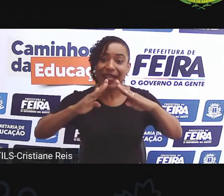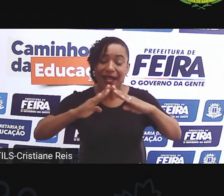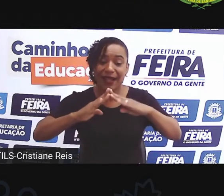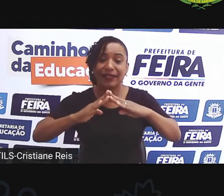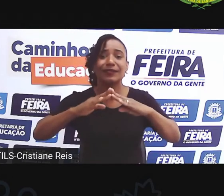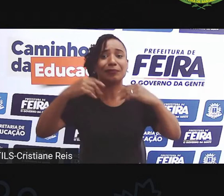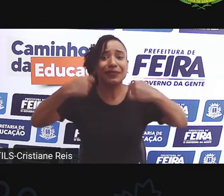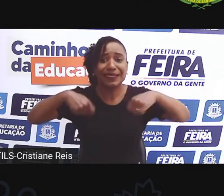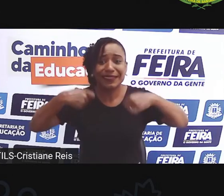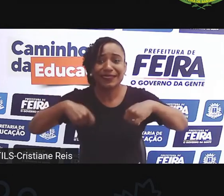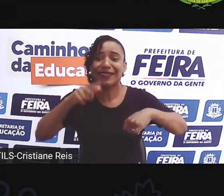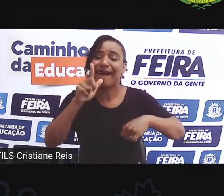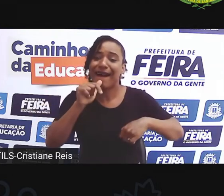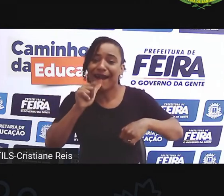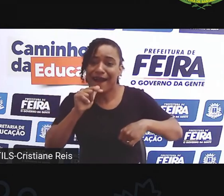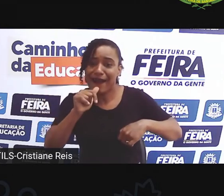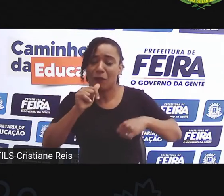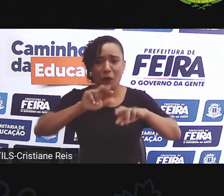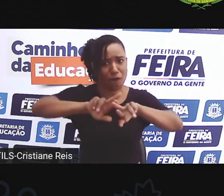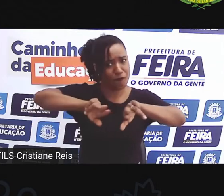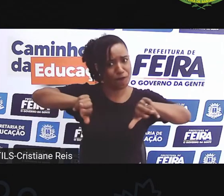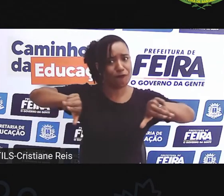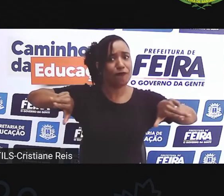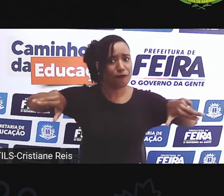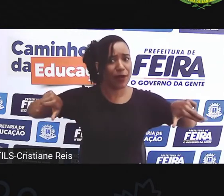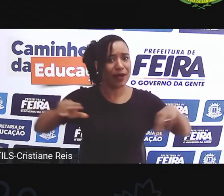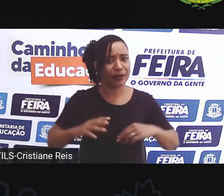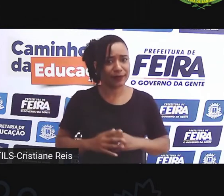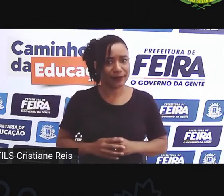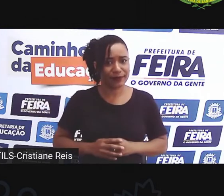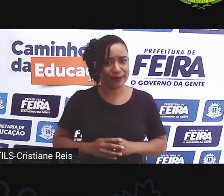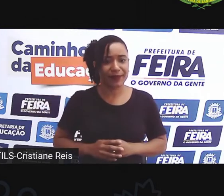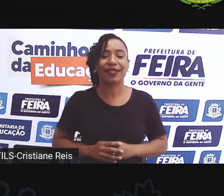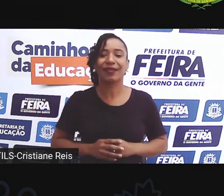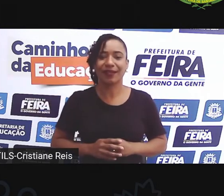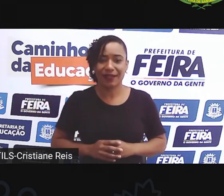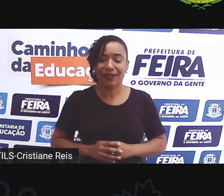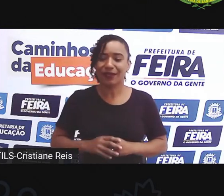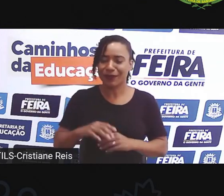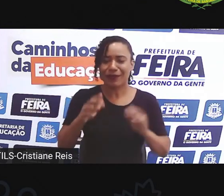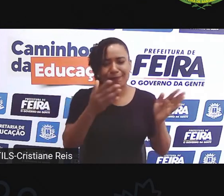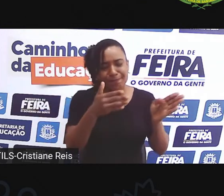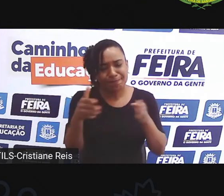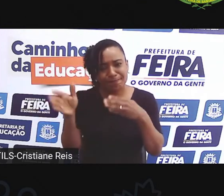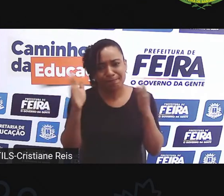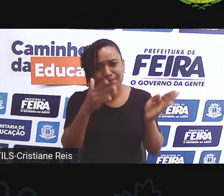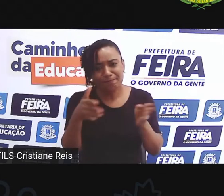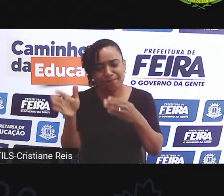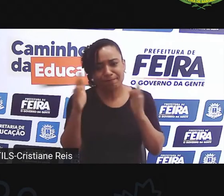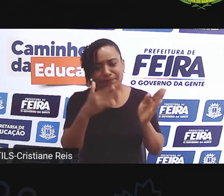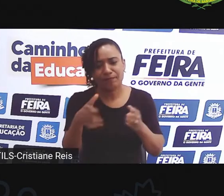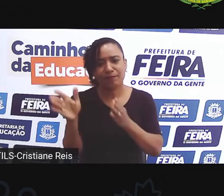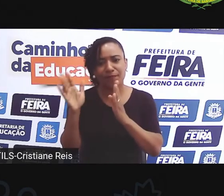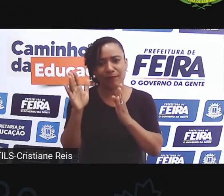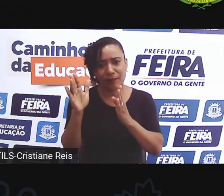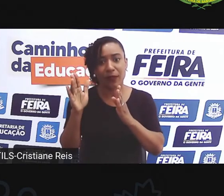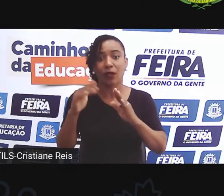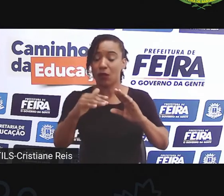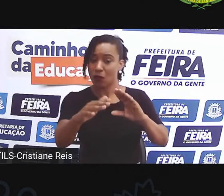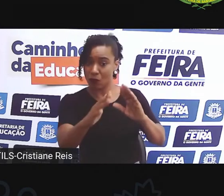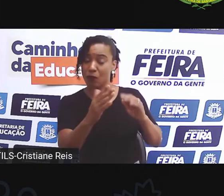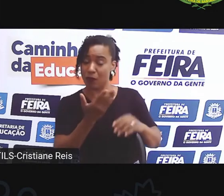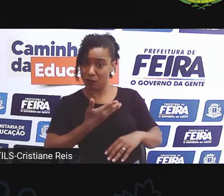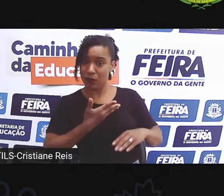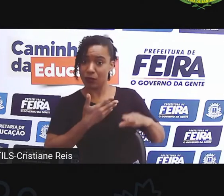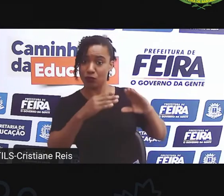água. Vocês sabiam que enquanto a gente estava aqui conversando e assistindo esse vídeo, eu recebi um vídeo de um amigo